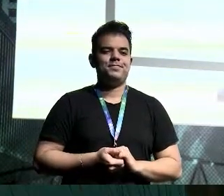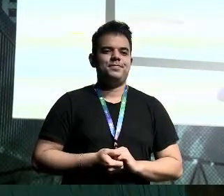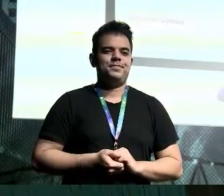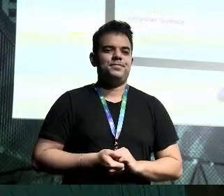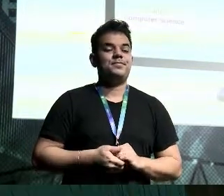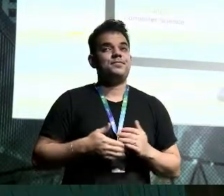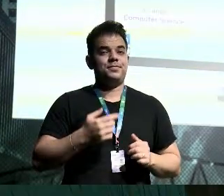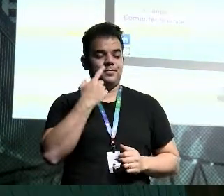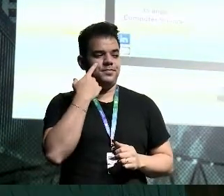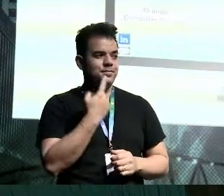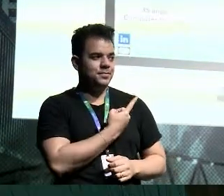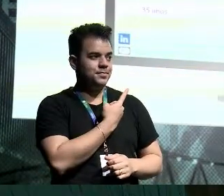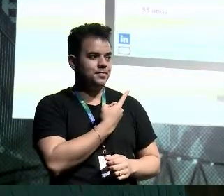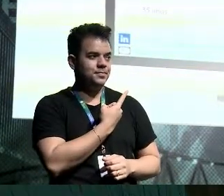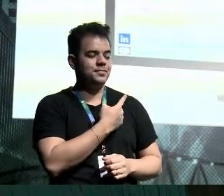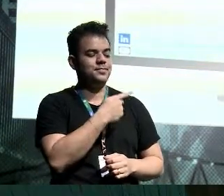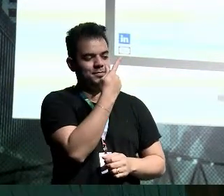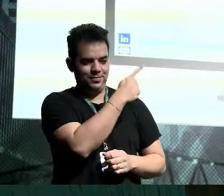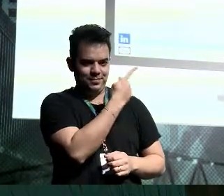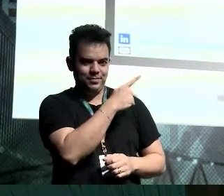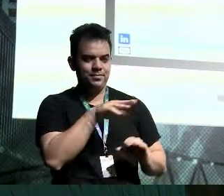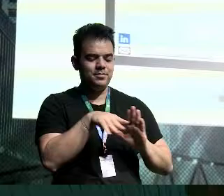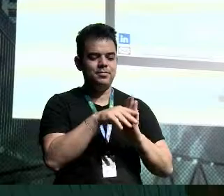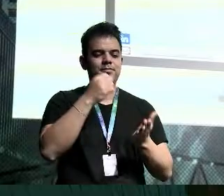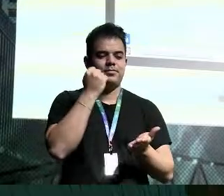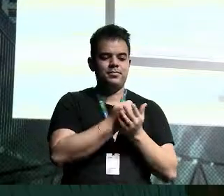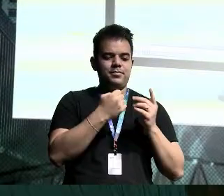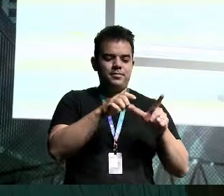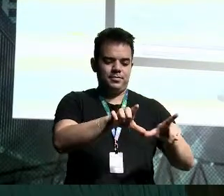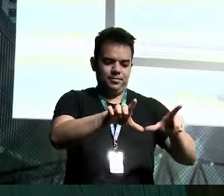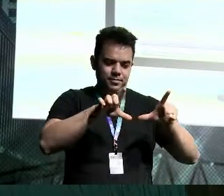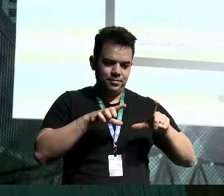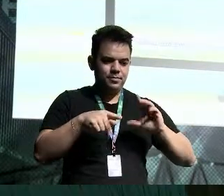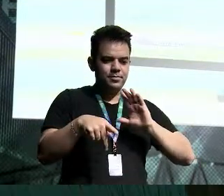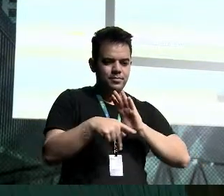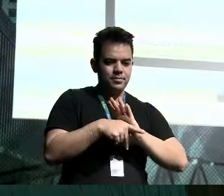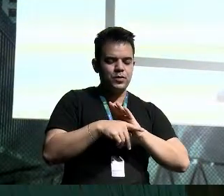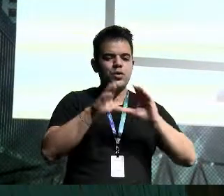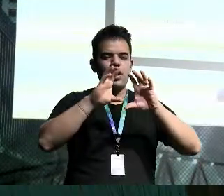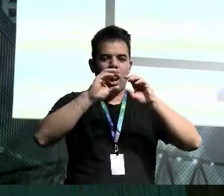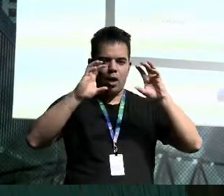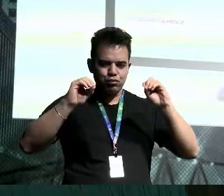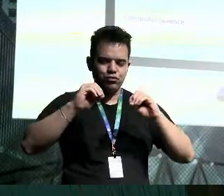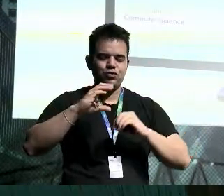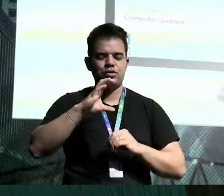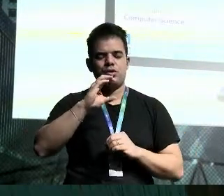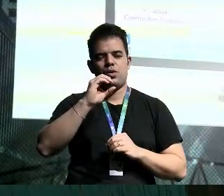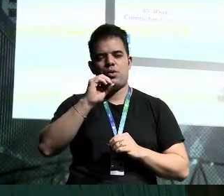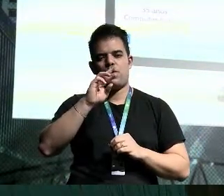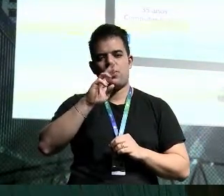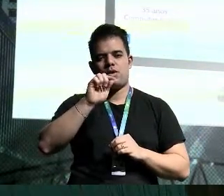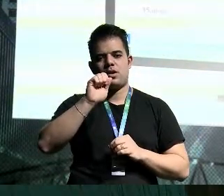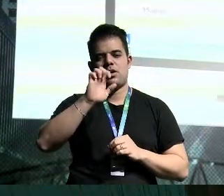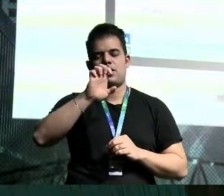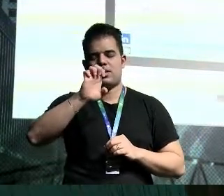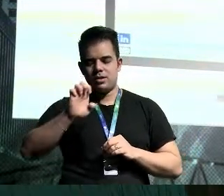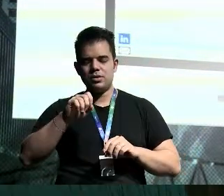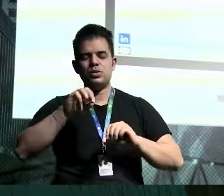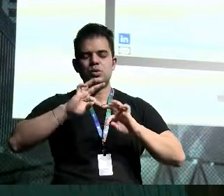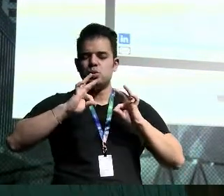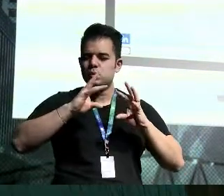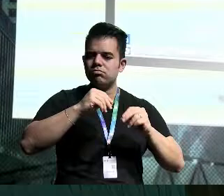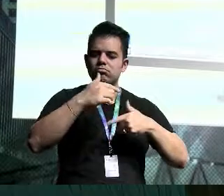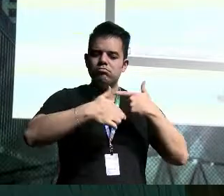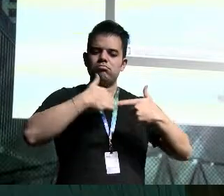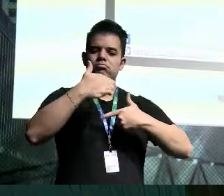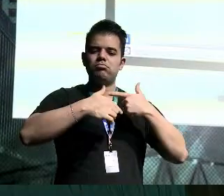Olha aí que interessante. Esse sou eu, certificado basicamente em Oracle Cloud. Todo executivo, todo sponsor Oracle,